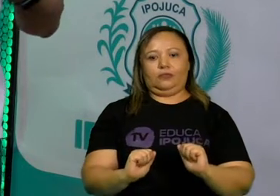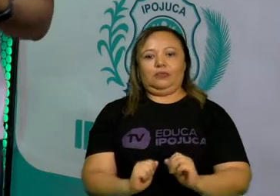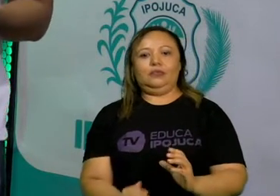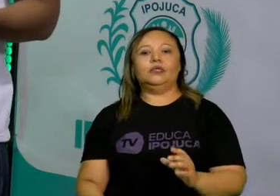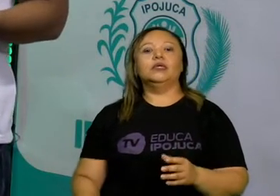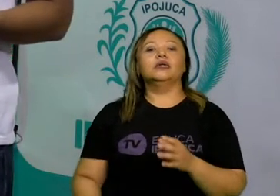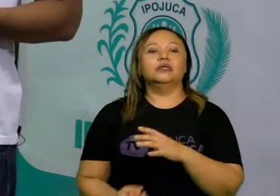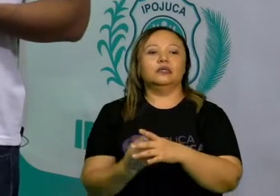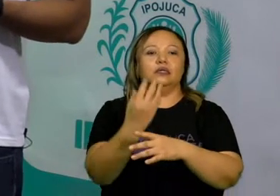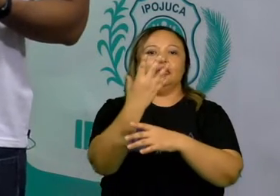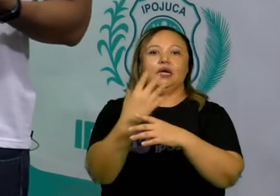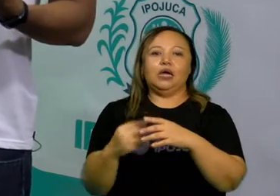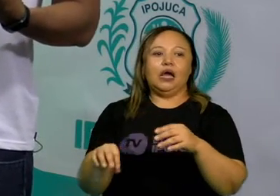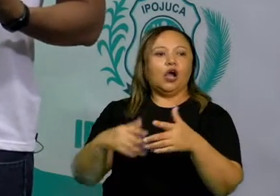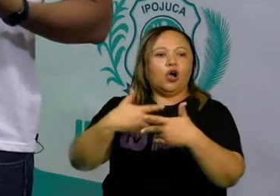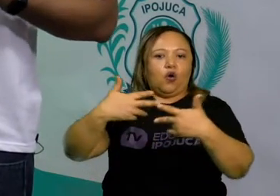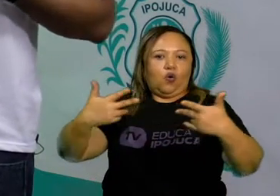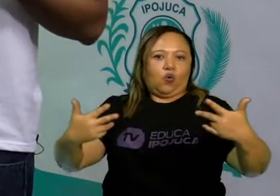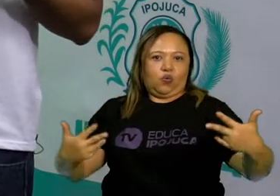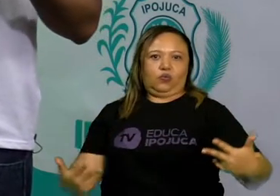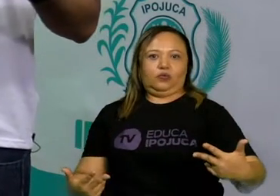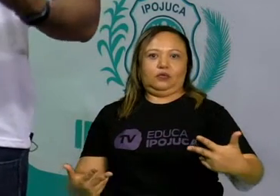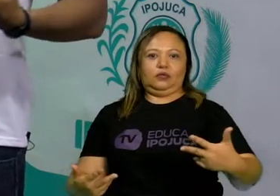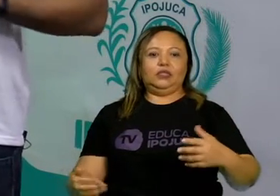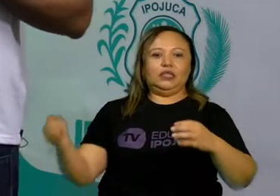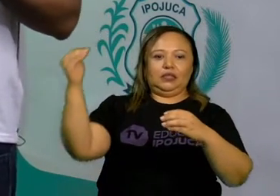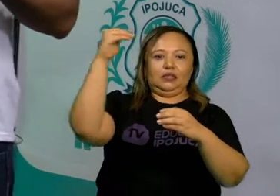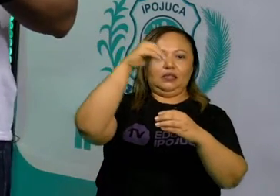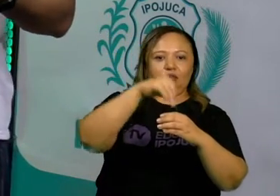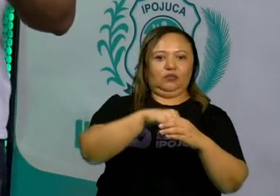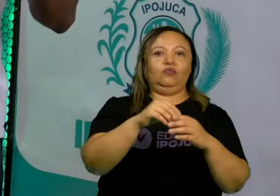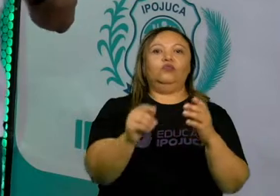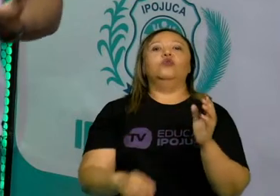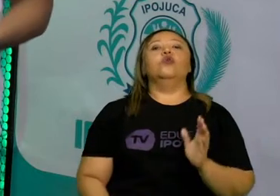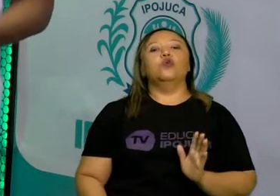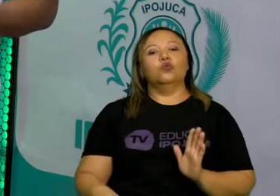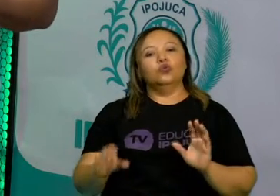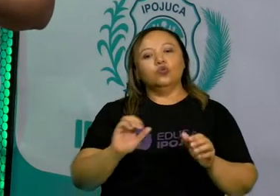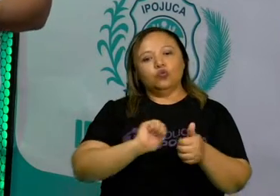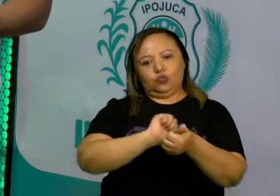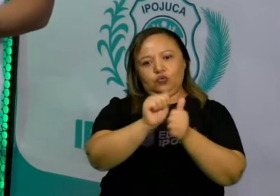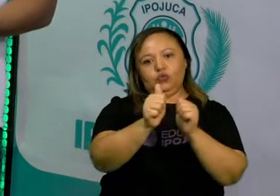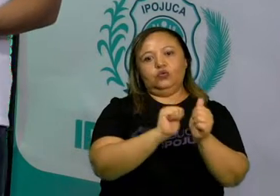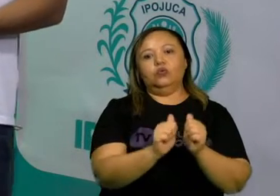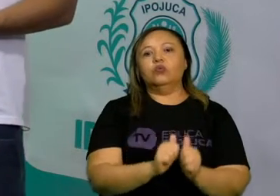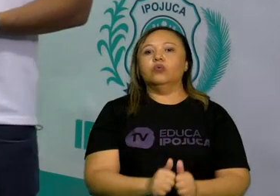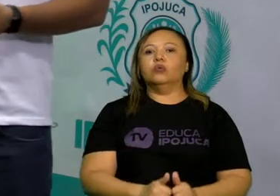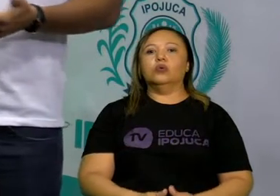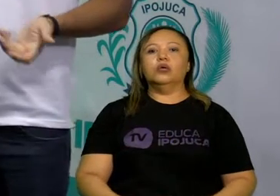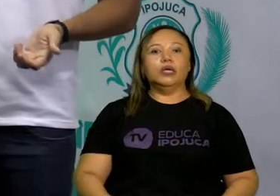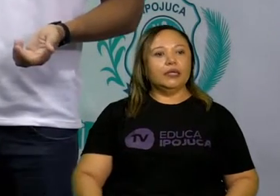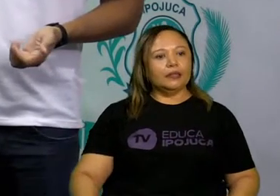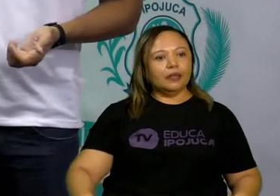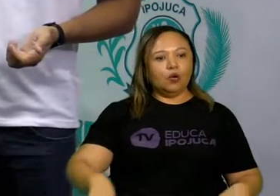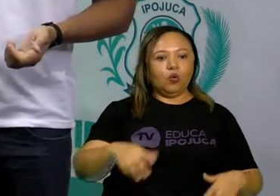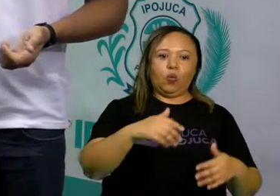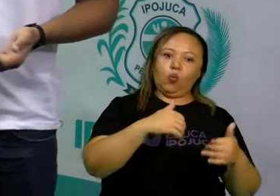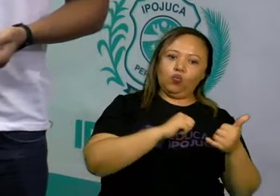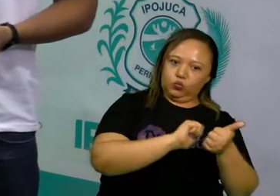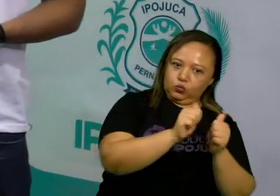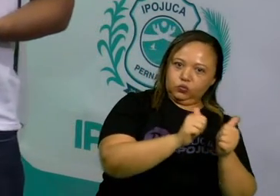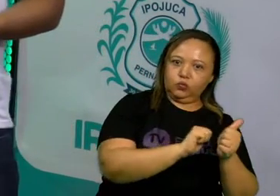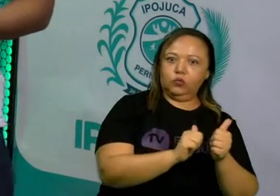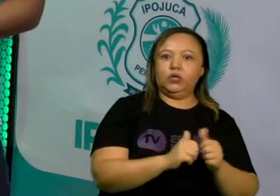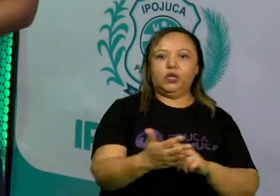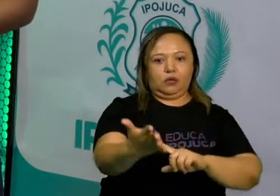uma leveza, dar uma certa tranquilidade ao nosso dia a dia, ao nosso cotidiano.